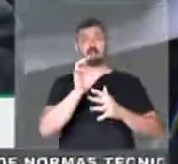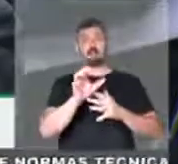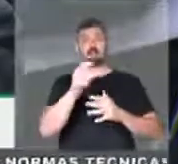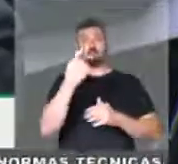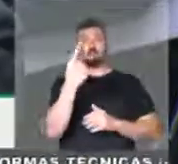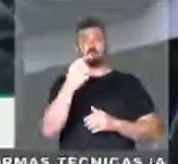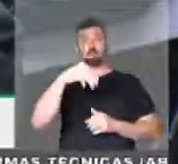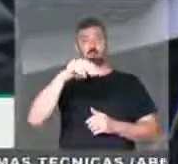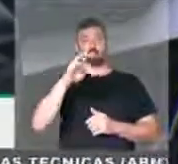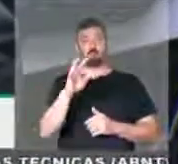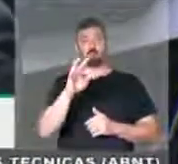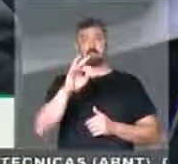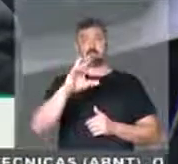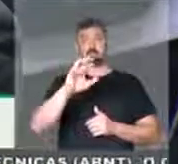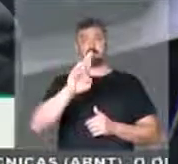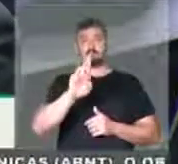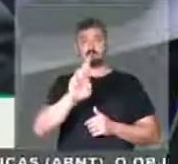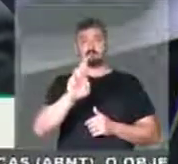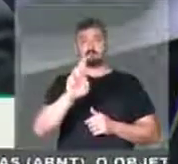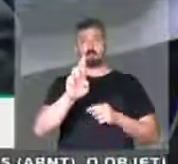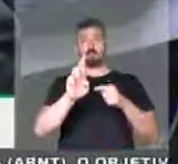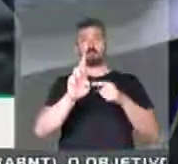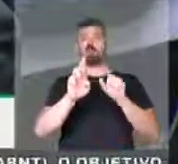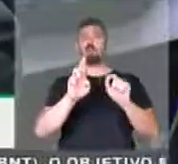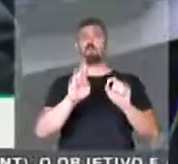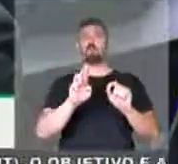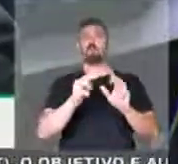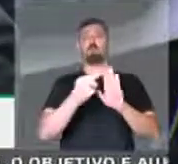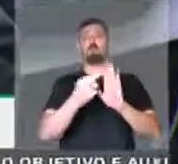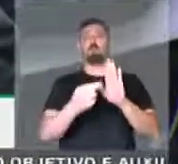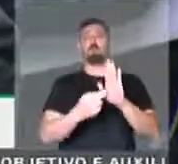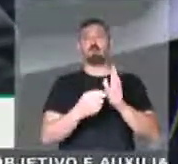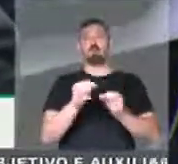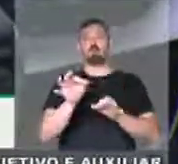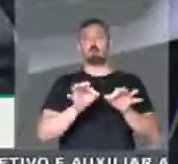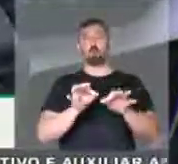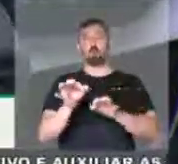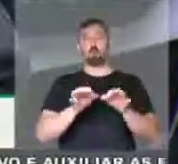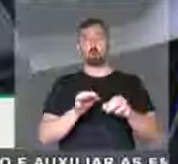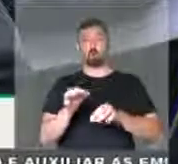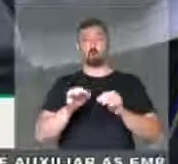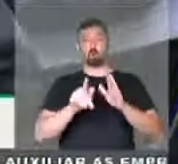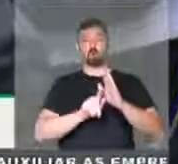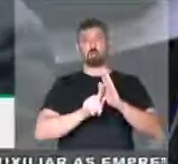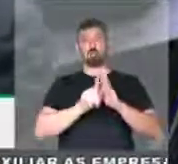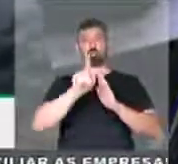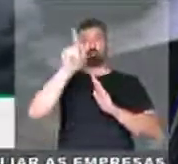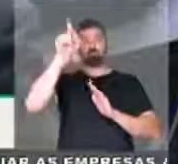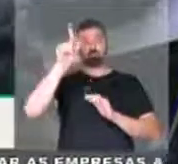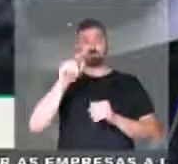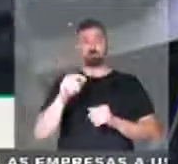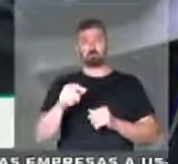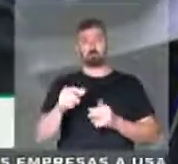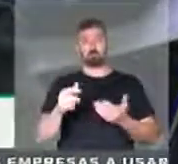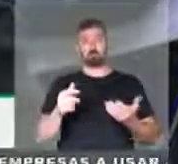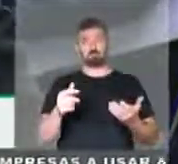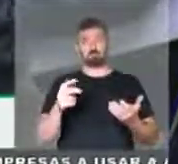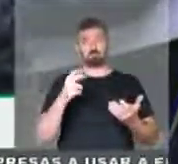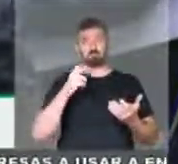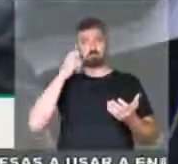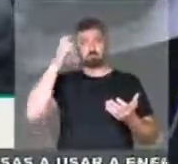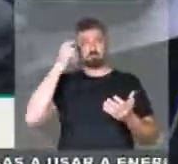1 do MTCR, ou seja, o regime de controle de tecnologia de mísseis. Isso é uma vergonha.